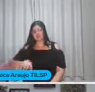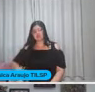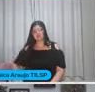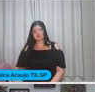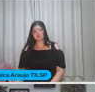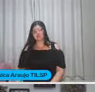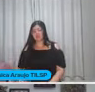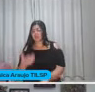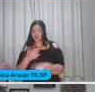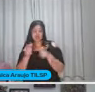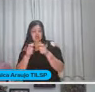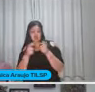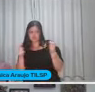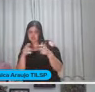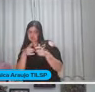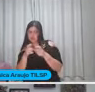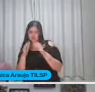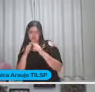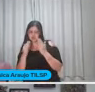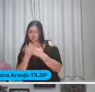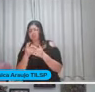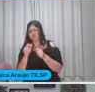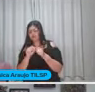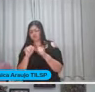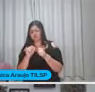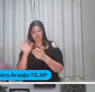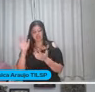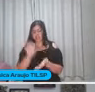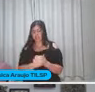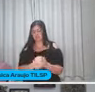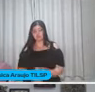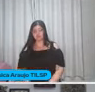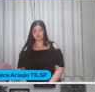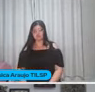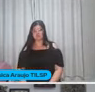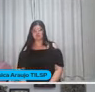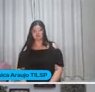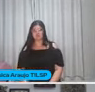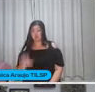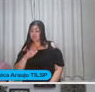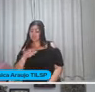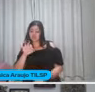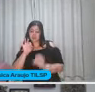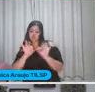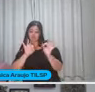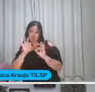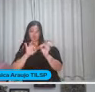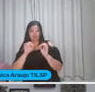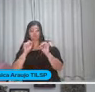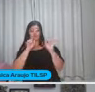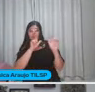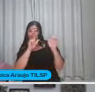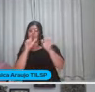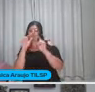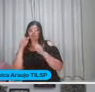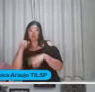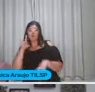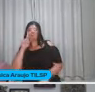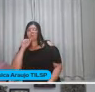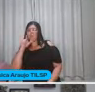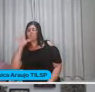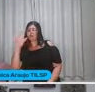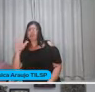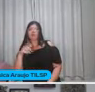realidade Na maioria das escolas E que vão produzir registros E as crianças Organizarem murais Seus portfólios